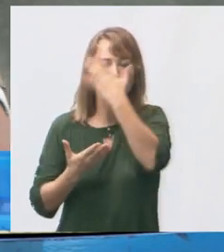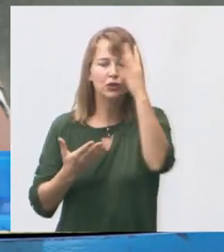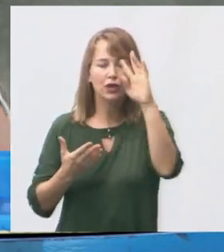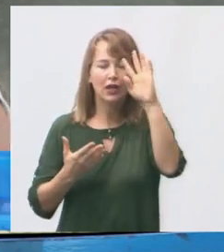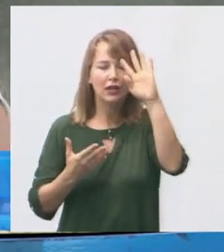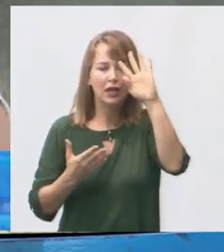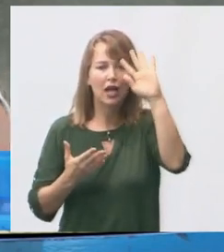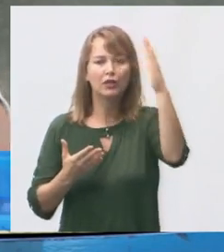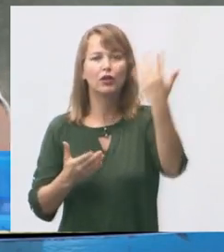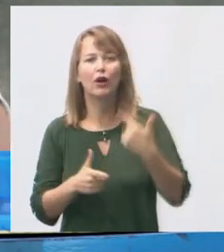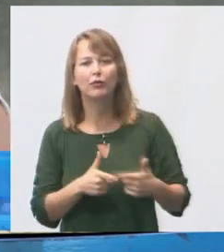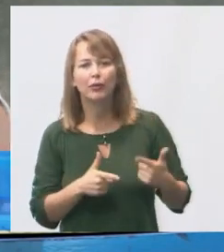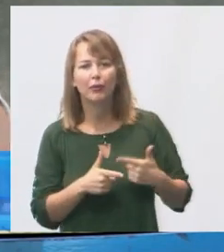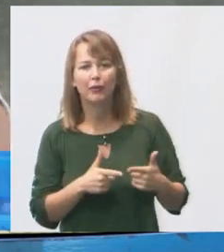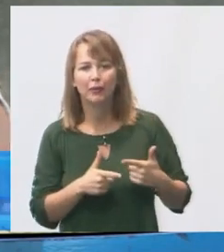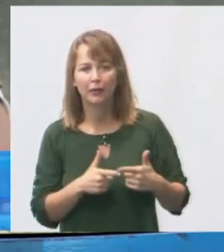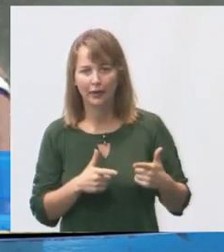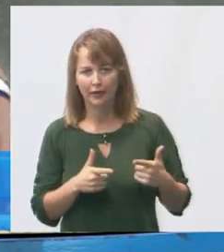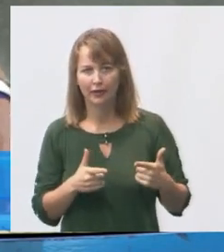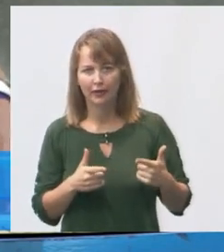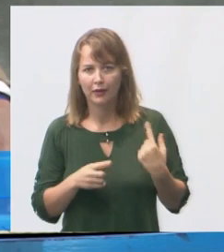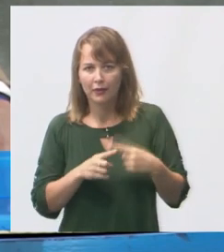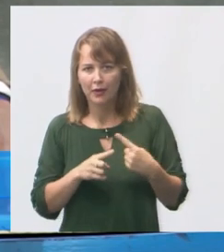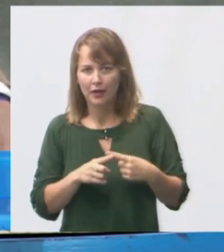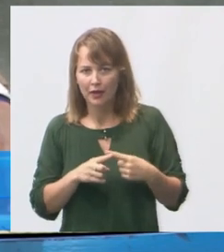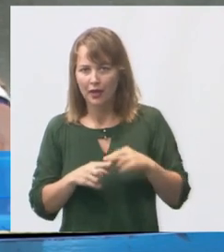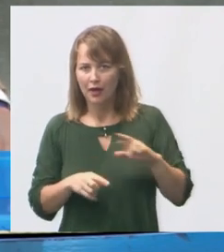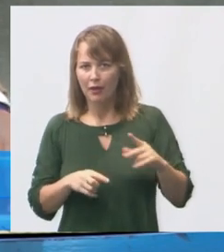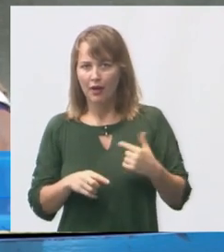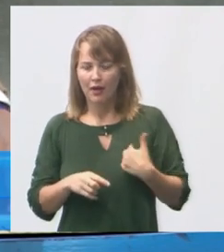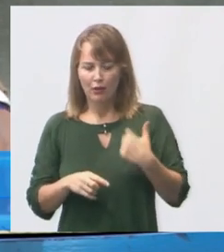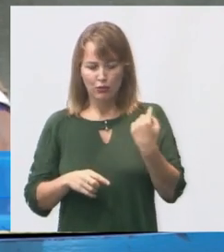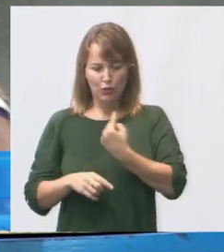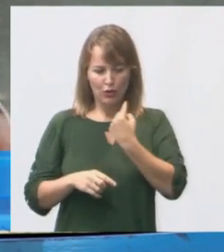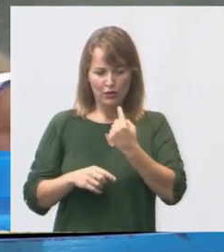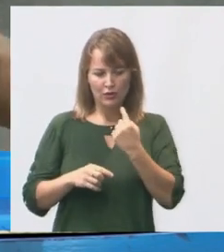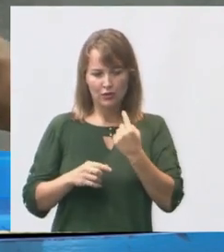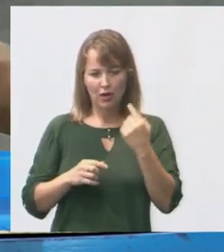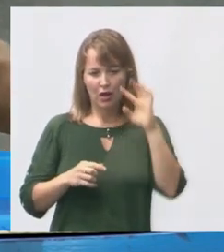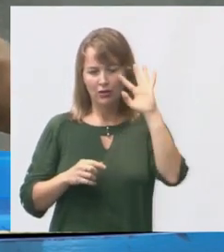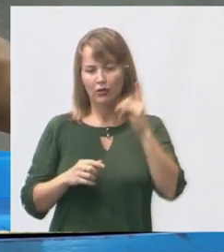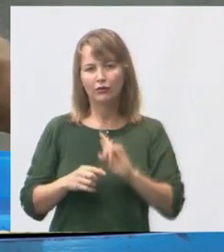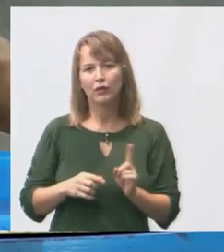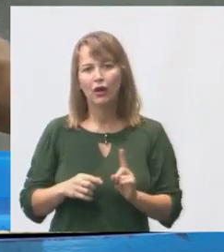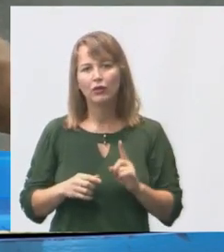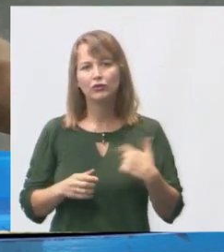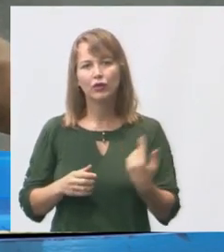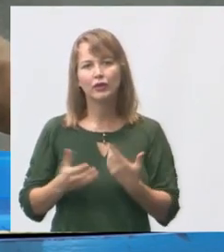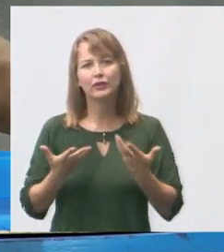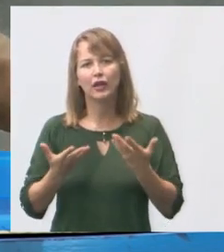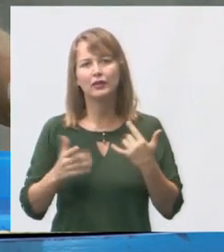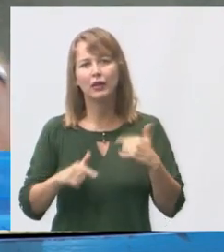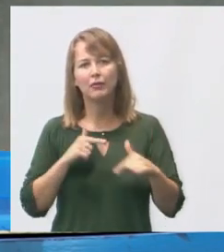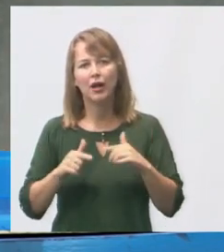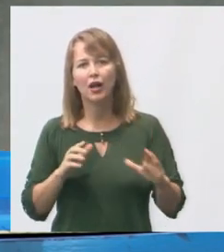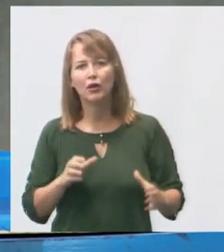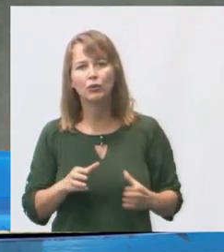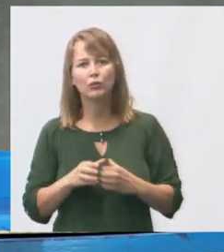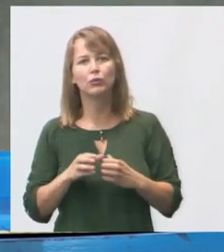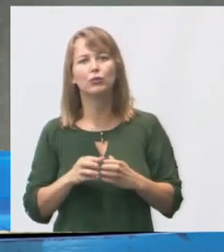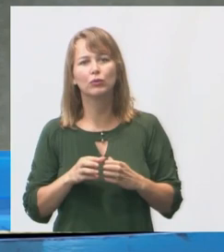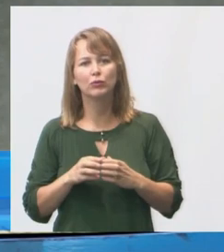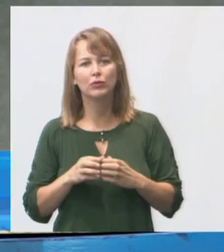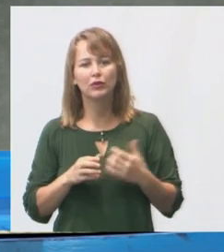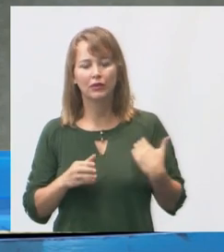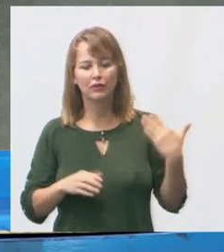forte do que eu. Por quê? Porque ninguém faz nada sozinho. Nós queremos trabalhar em equipe. para vir aqui e